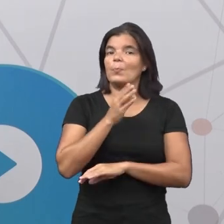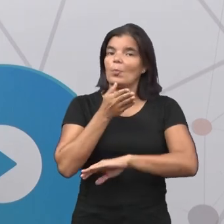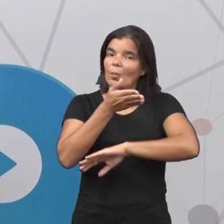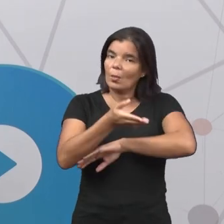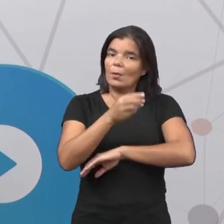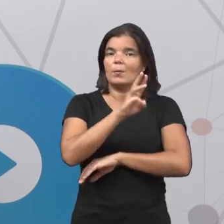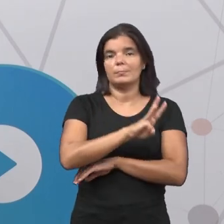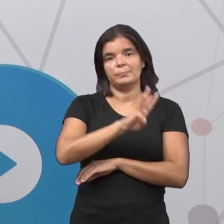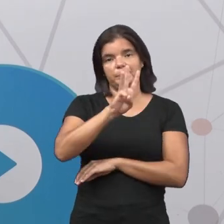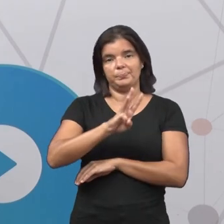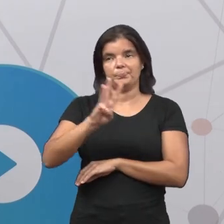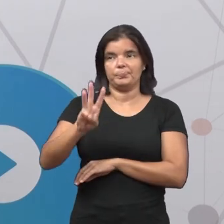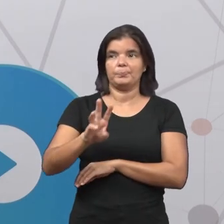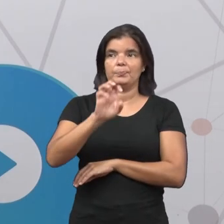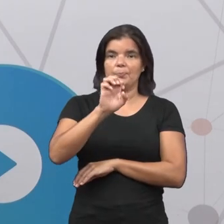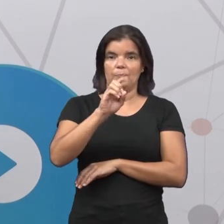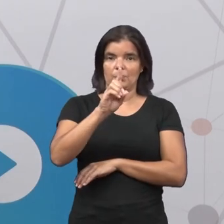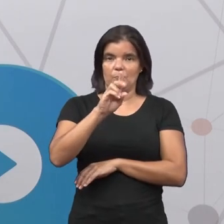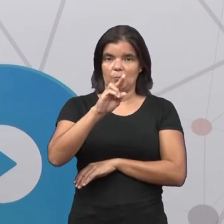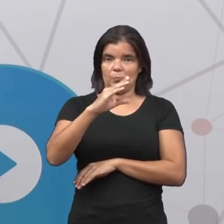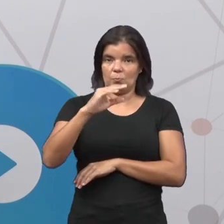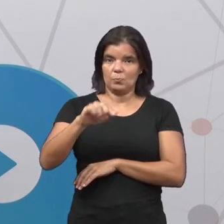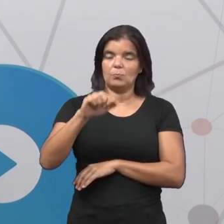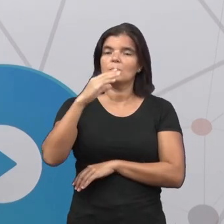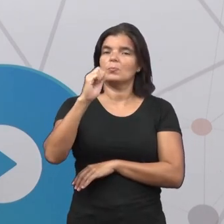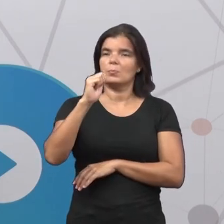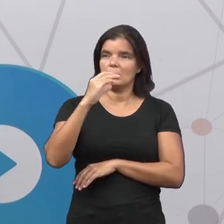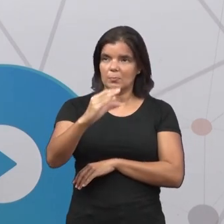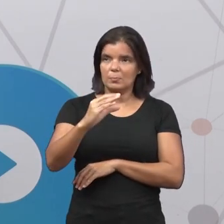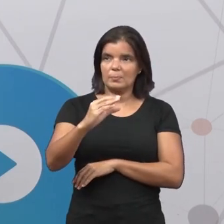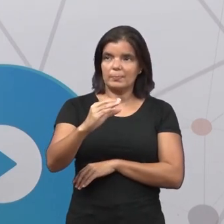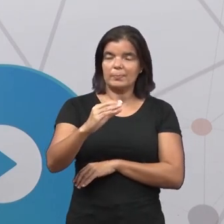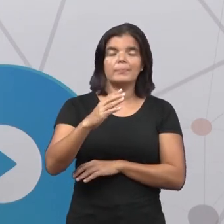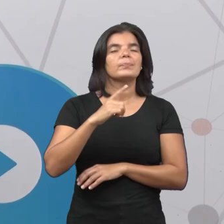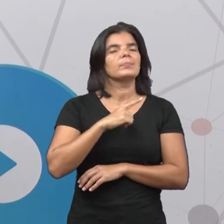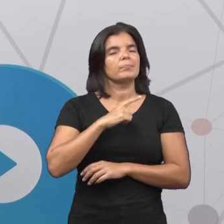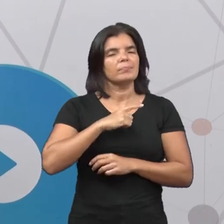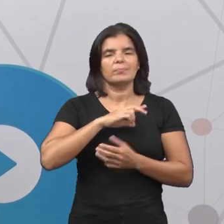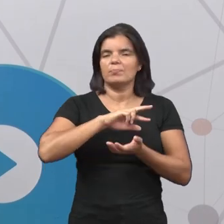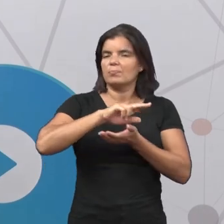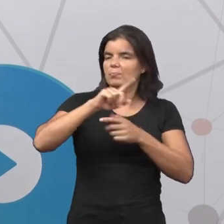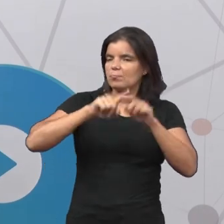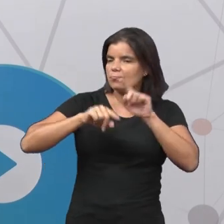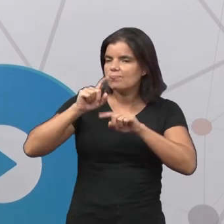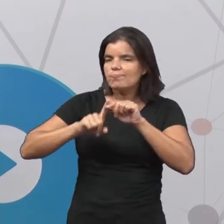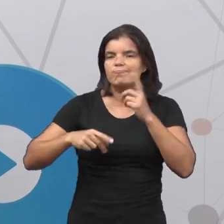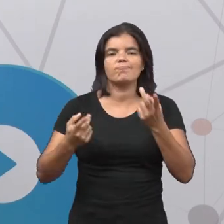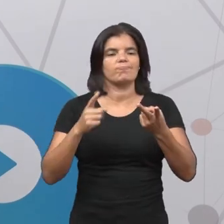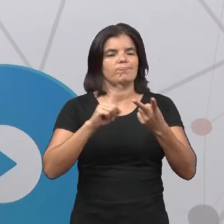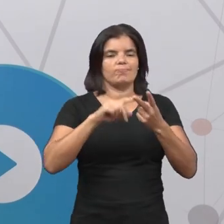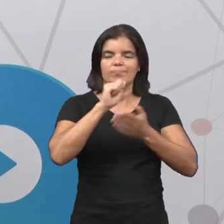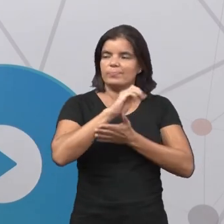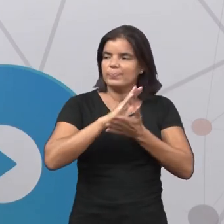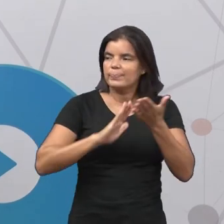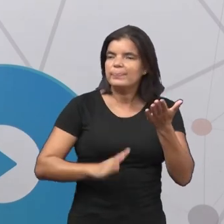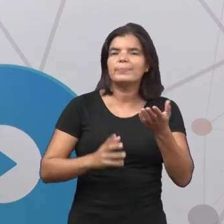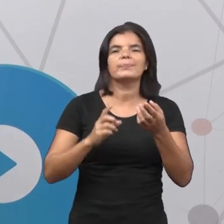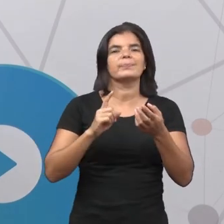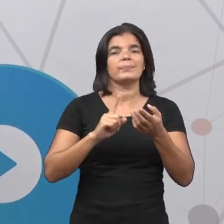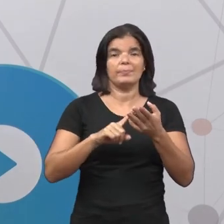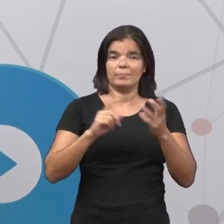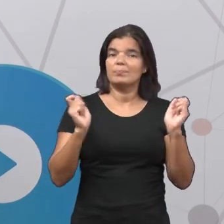Acesse a plataforma eduque.ac. Nós temos materiais, atividades